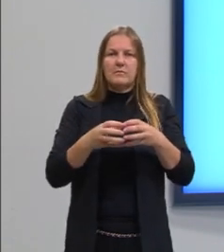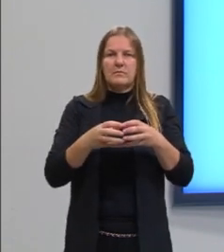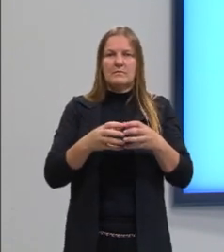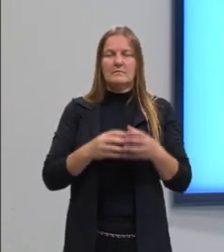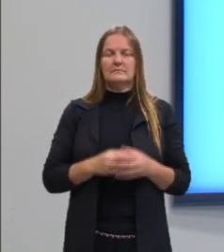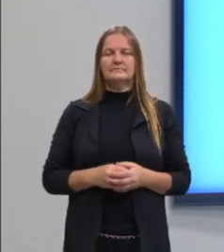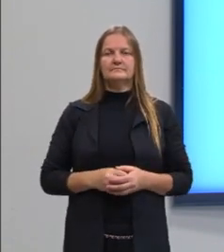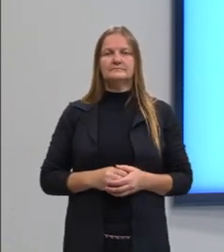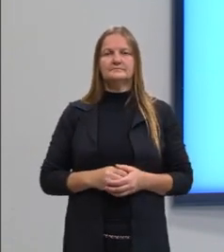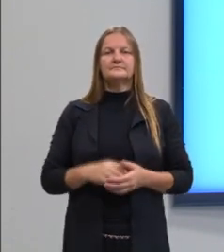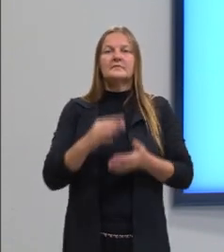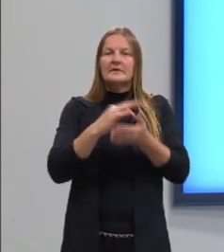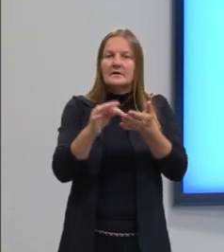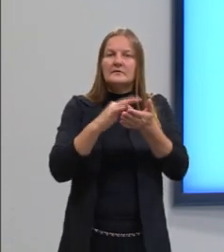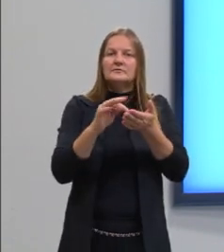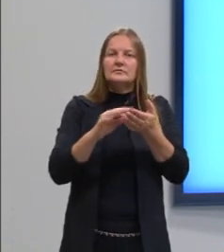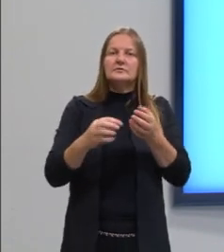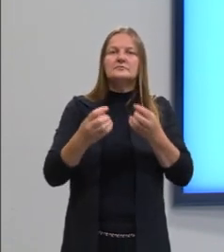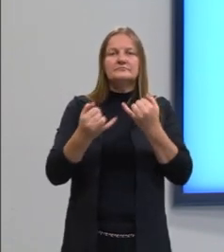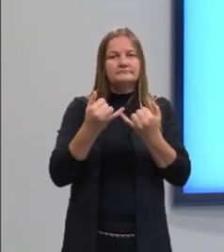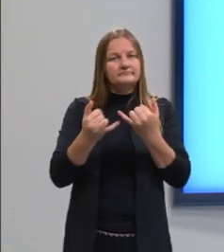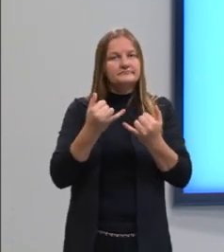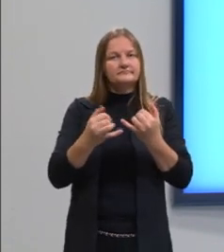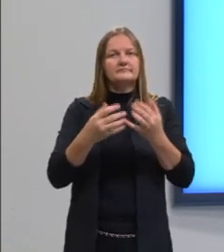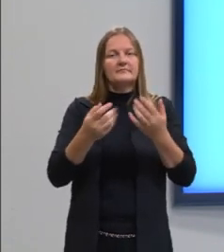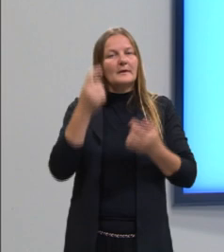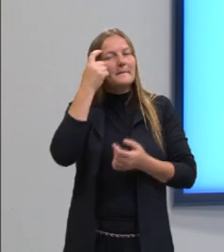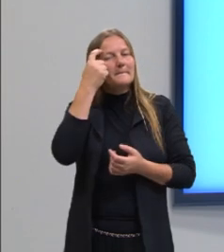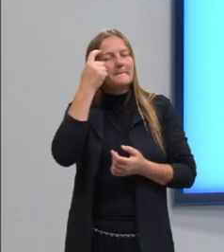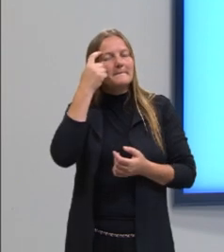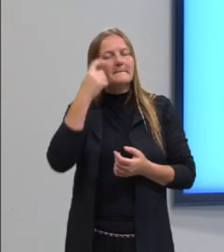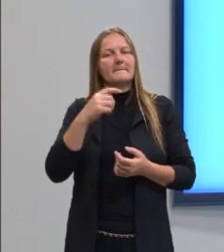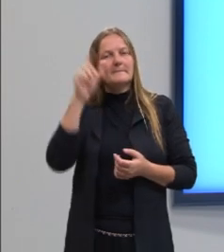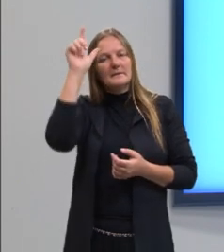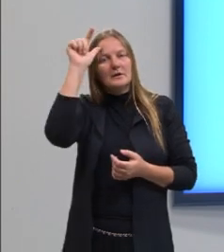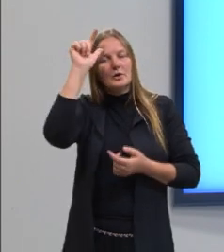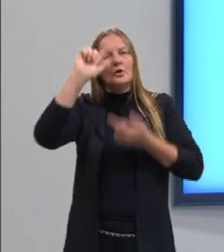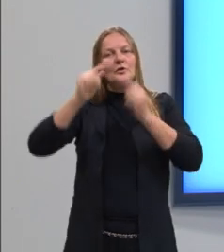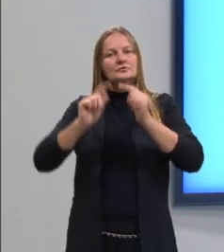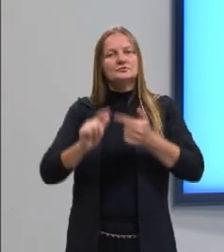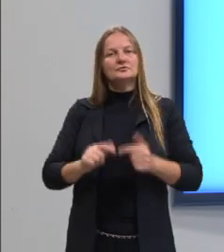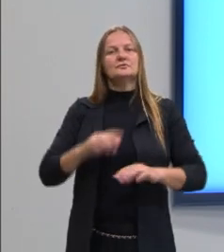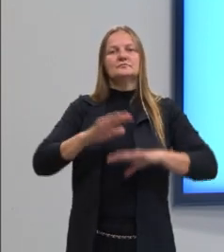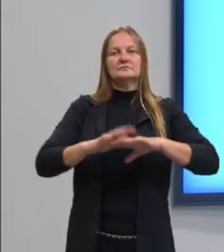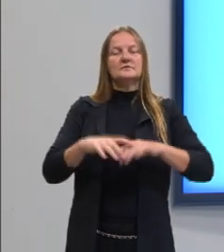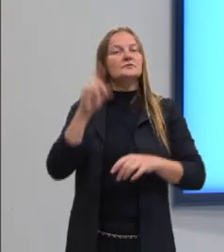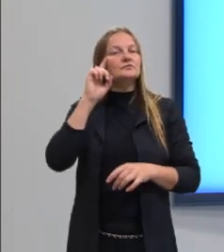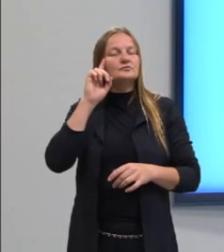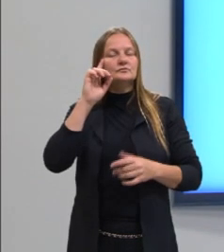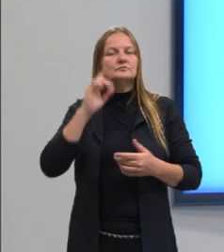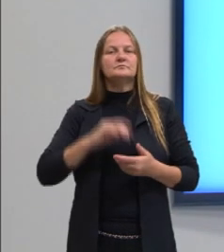do quanto que a teoria de conjuntos está associada ao nosso pensamento lógico-matemático cotidiano.